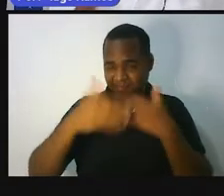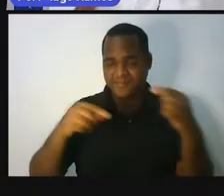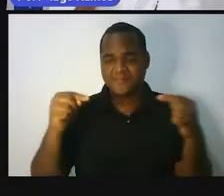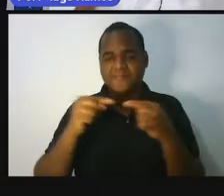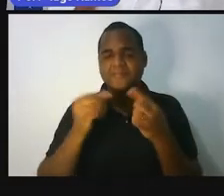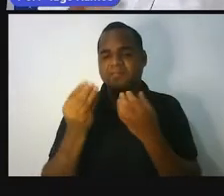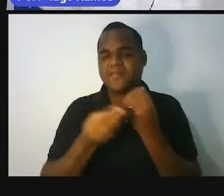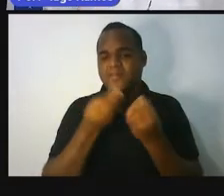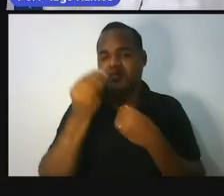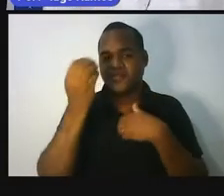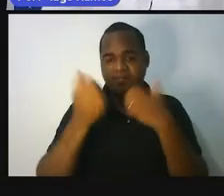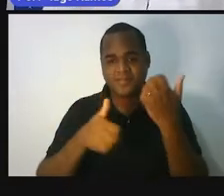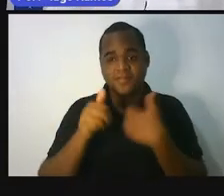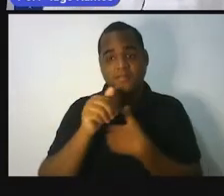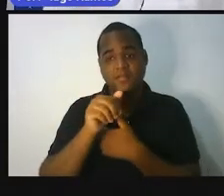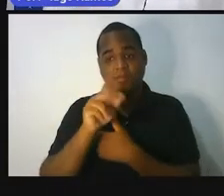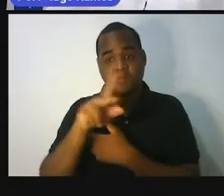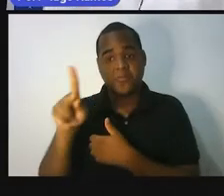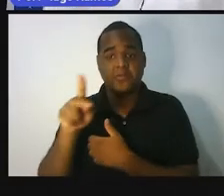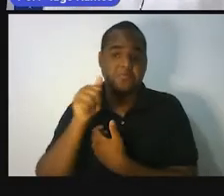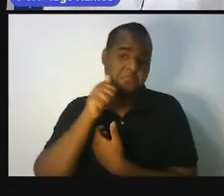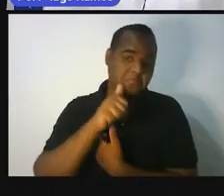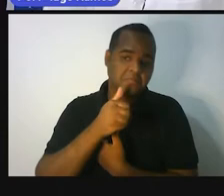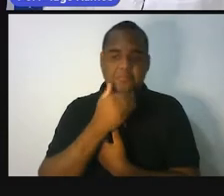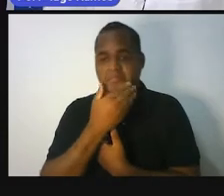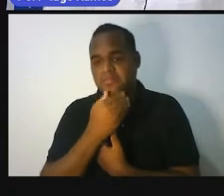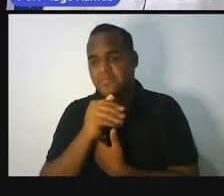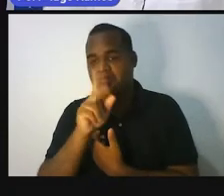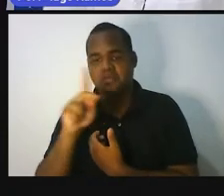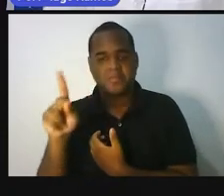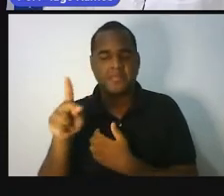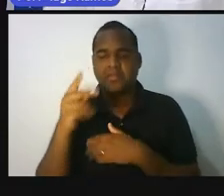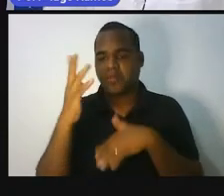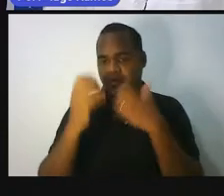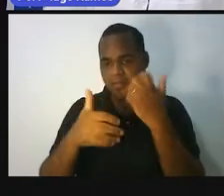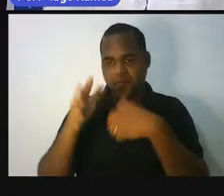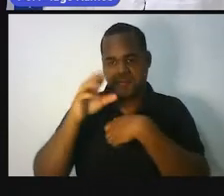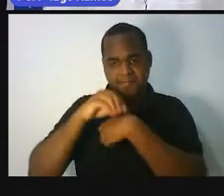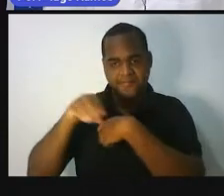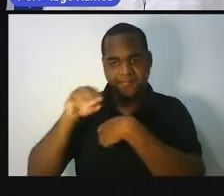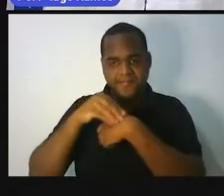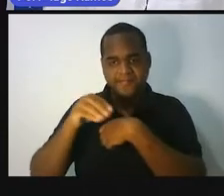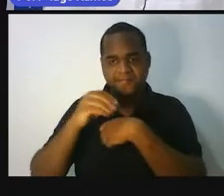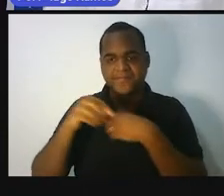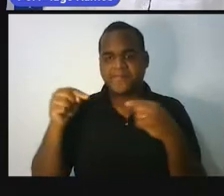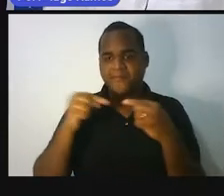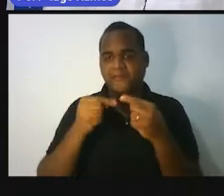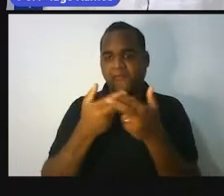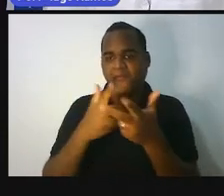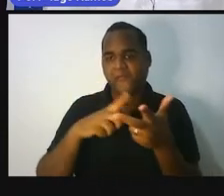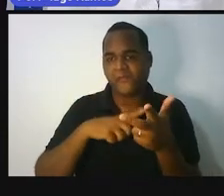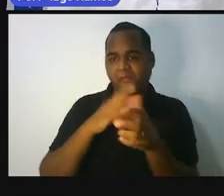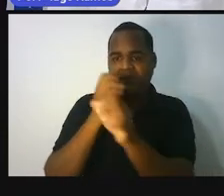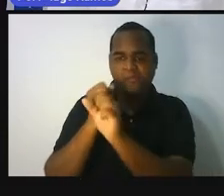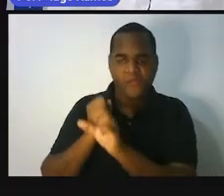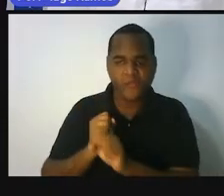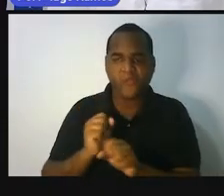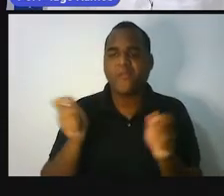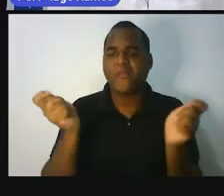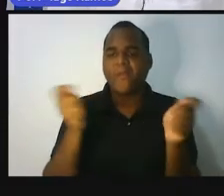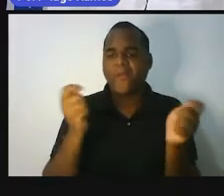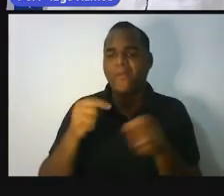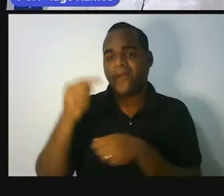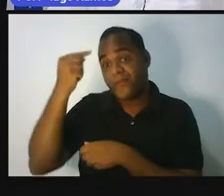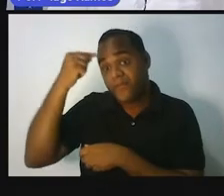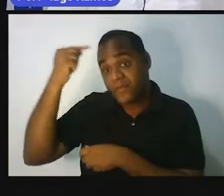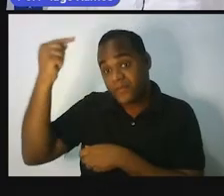seu professor ou sua professora de matemática te contou. O pastor levava consigo um punhado de pedrinhas, que era a